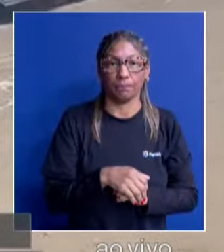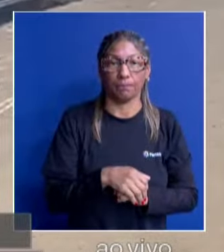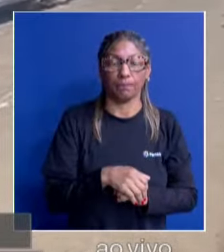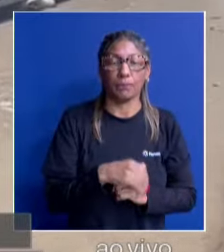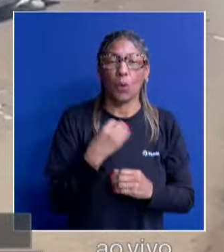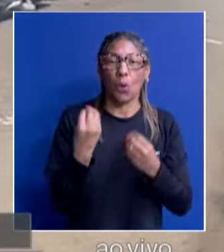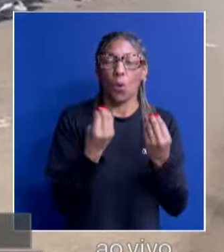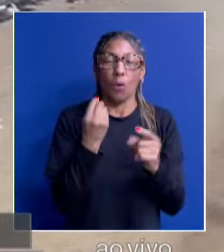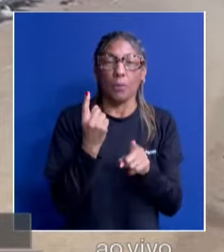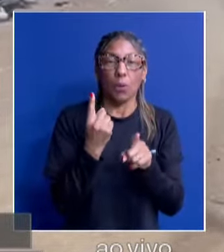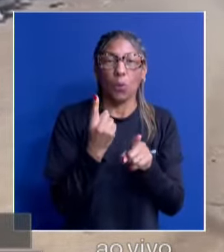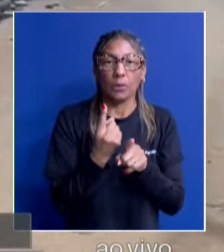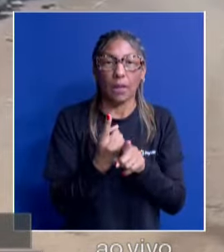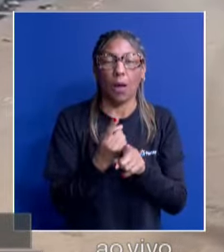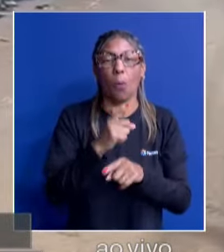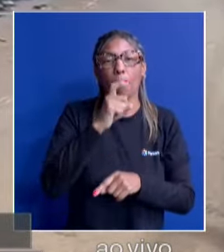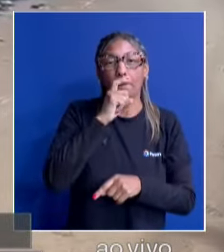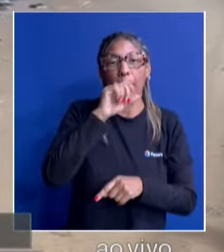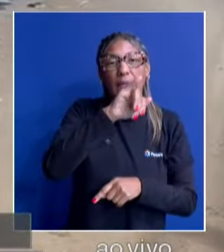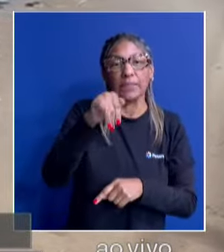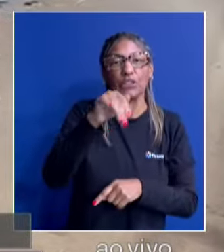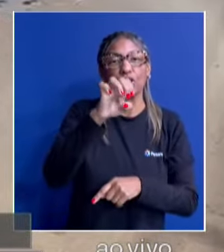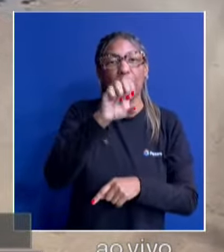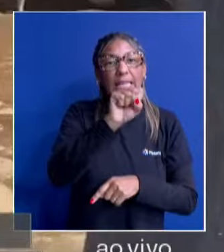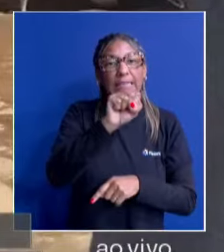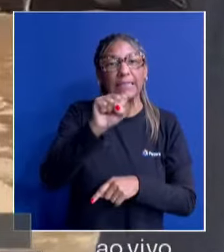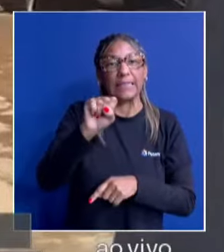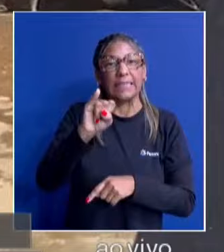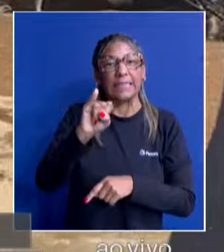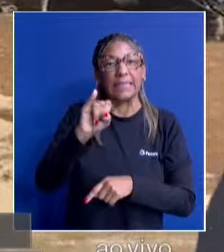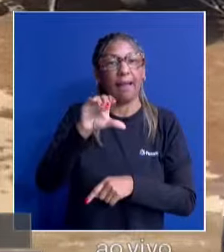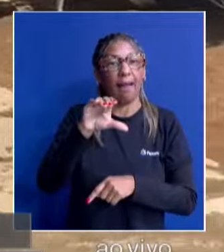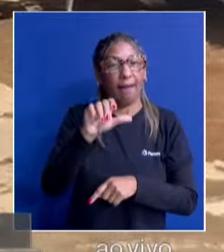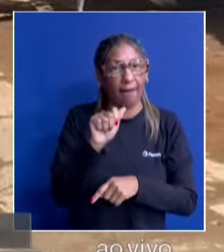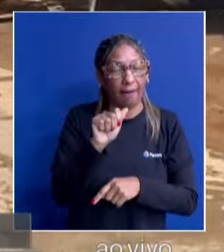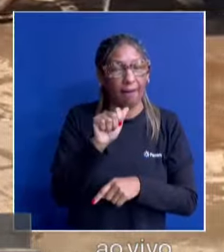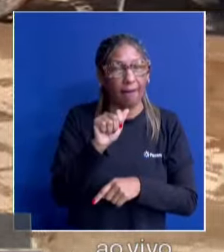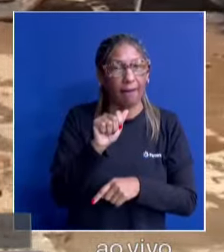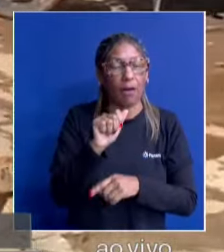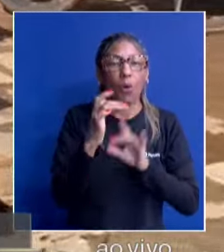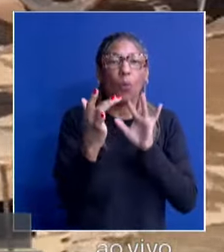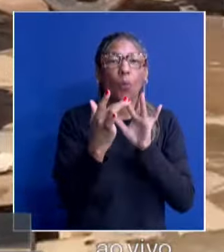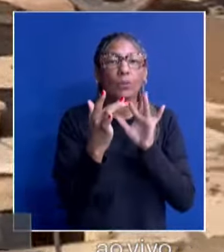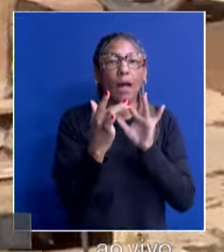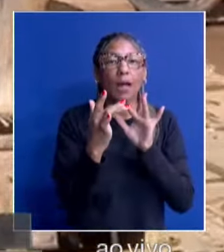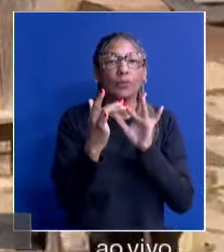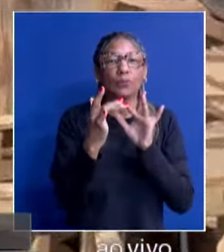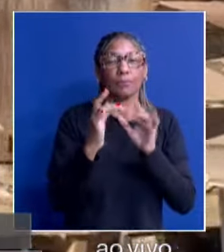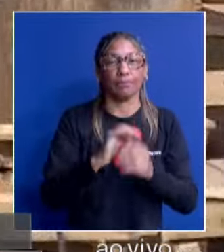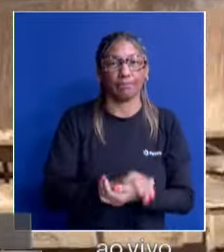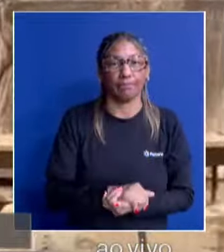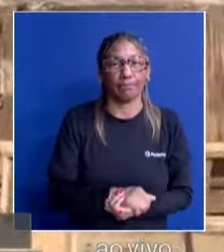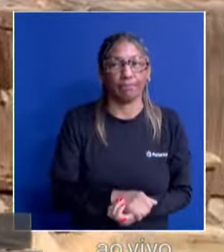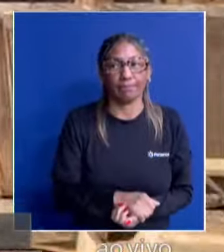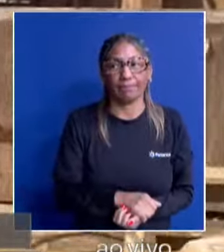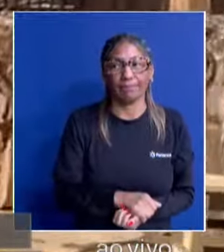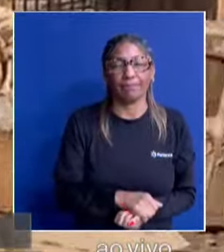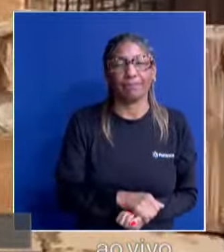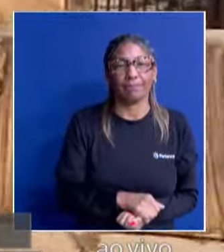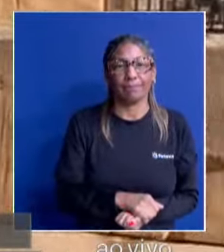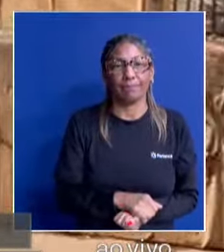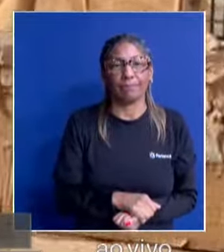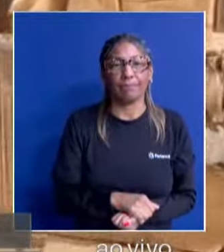que a gente possa encontrar o pai da Jéssica, que é o sogro aqui do Juliano. E qual é o contato, então, que pode estabelecer com você, quem tiver alguma